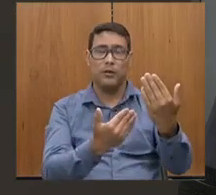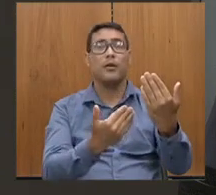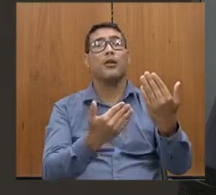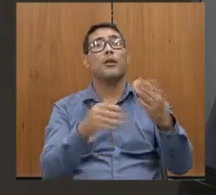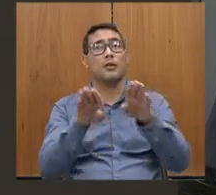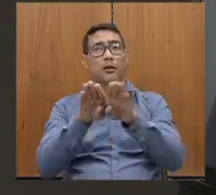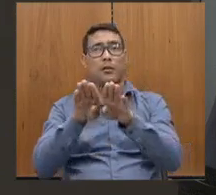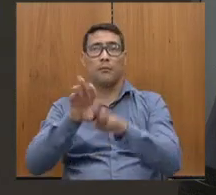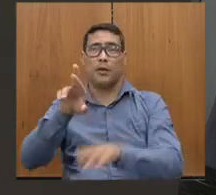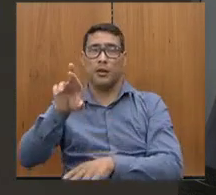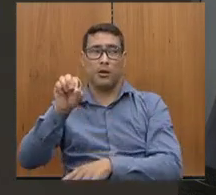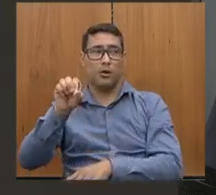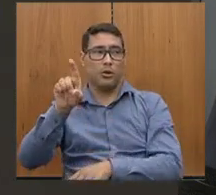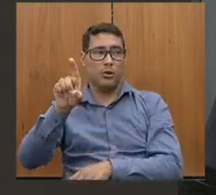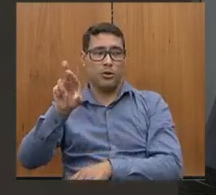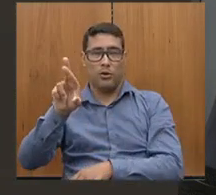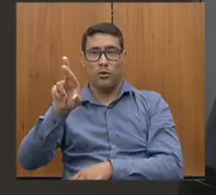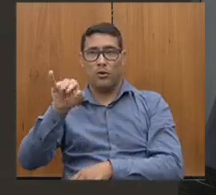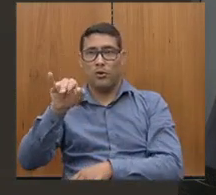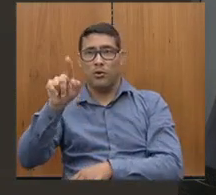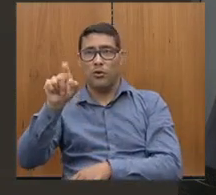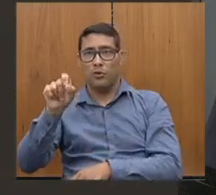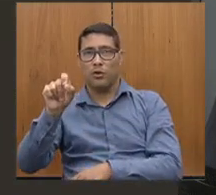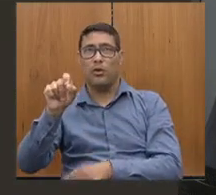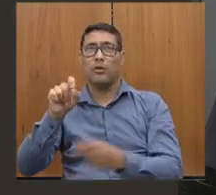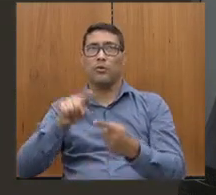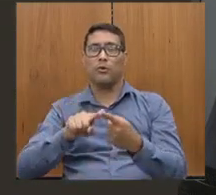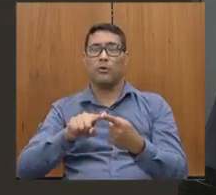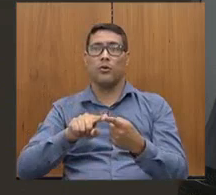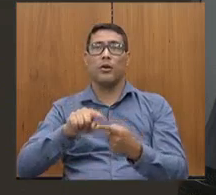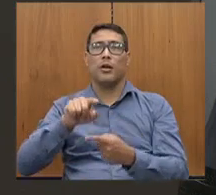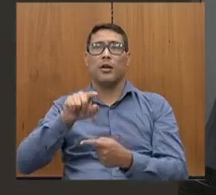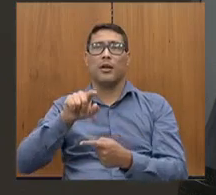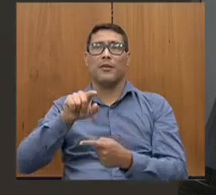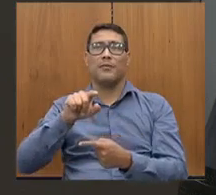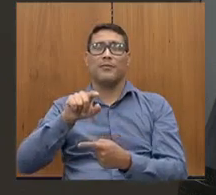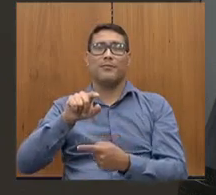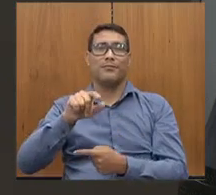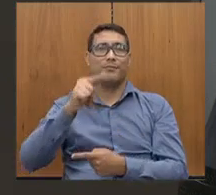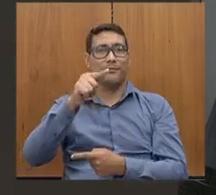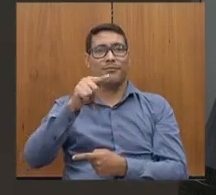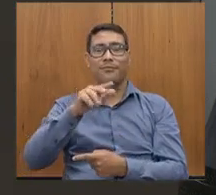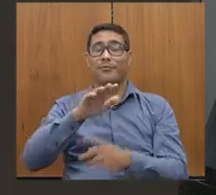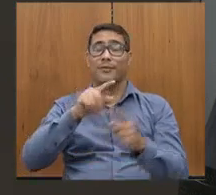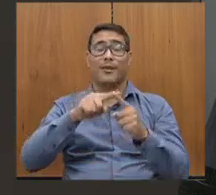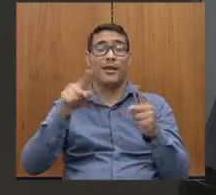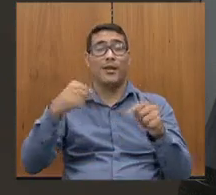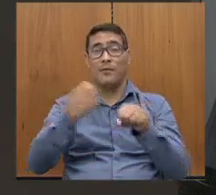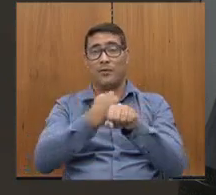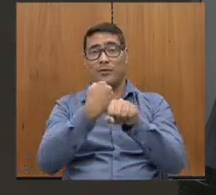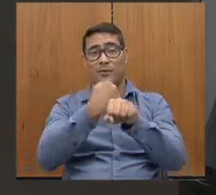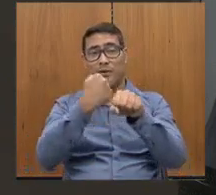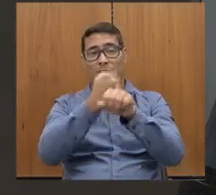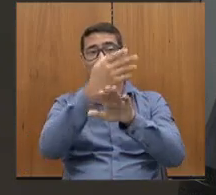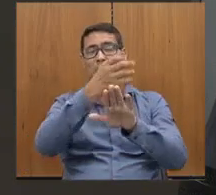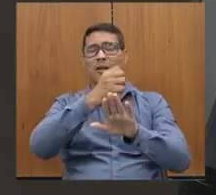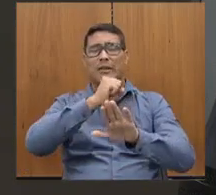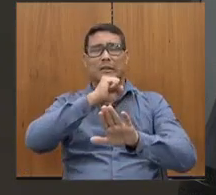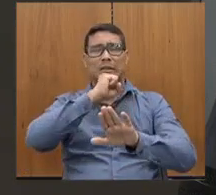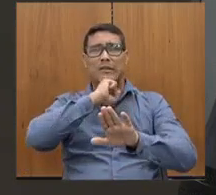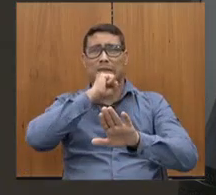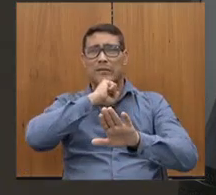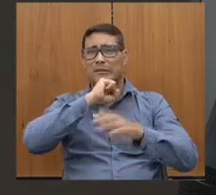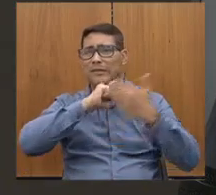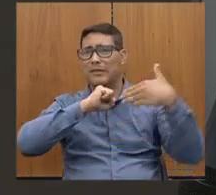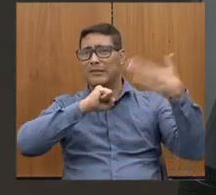Rodrigo, é a pavimentação da LMG 760, uma obra antiga, um sonho